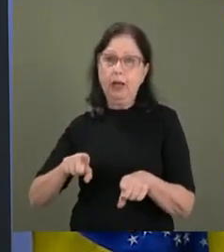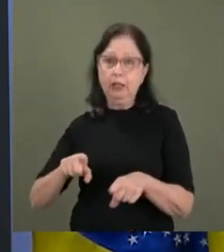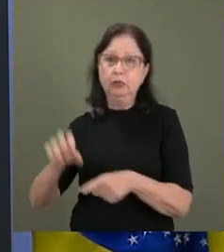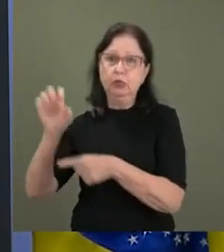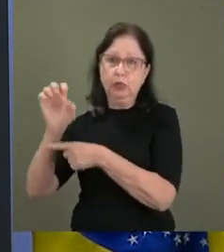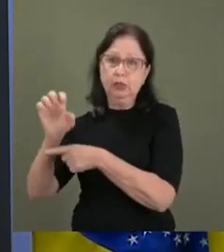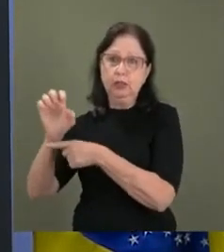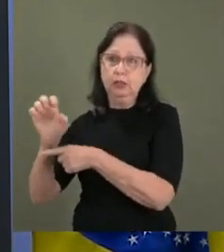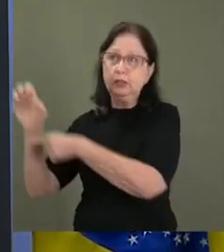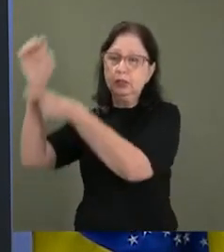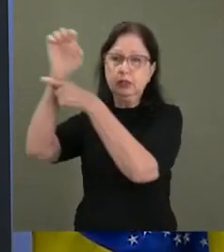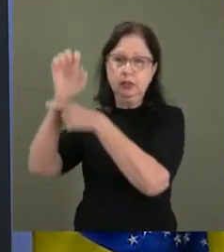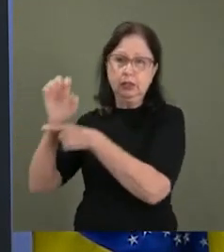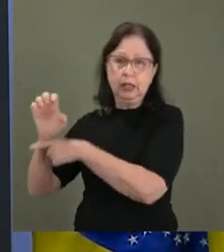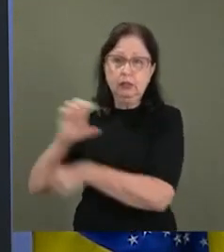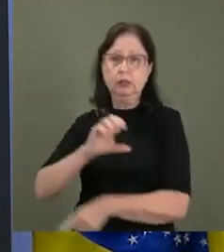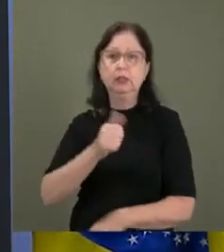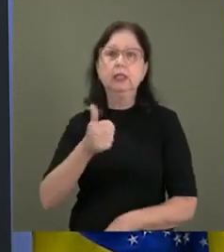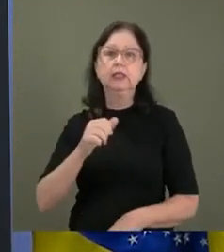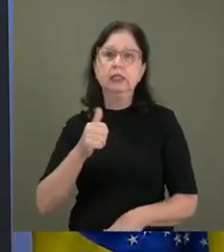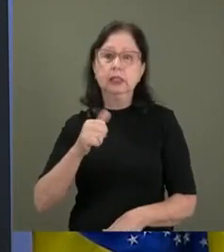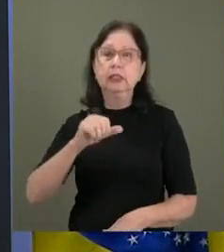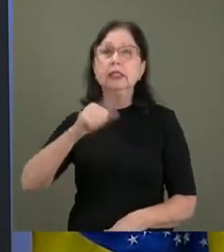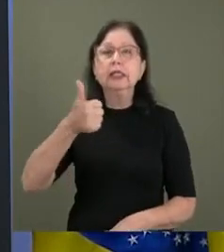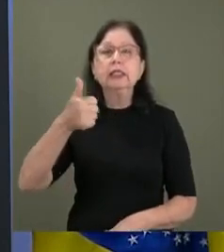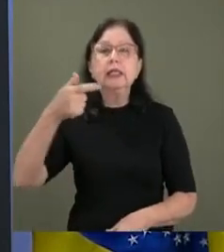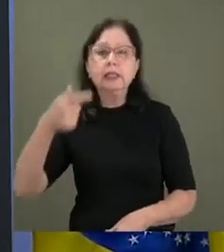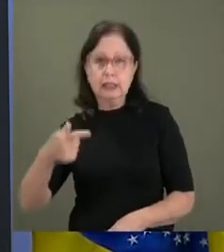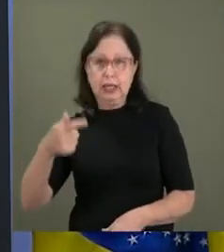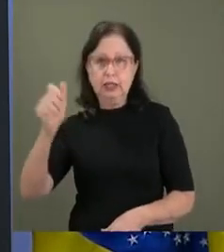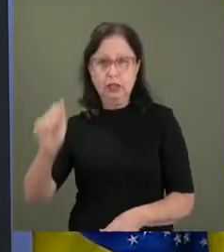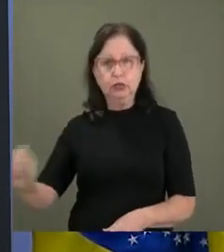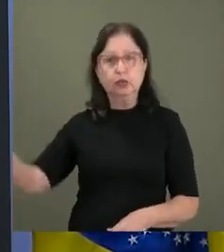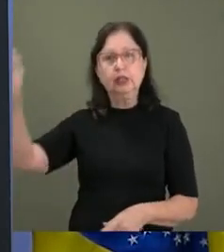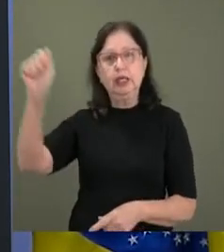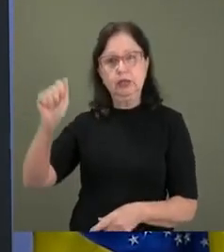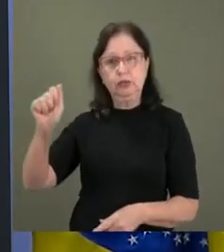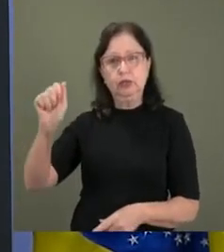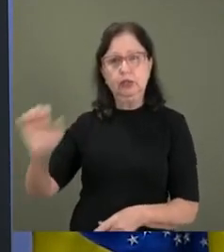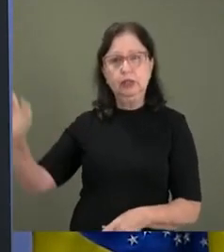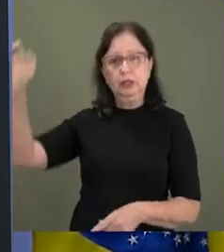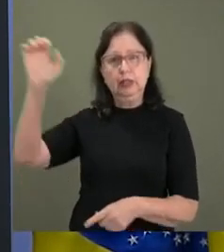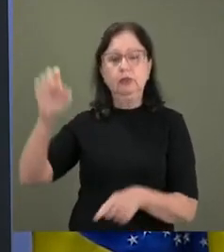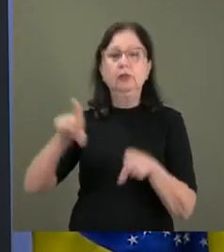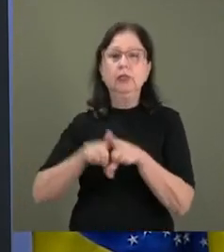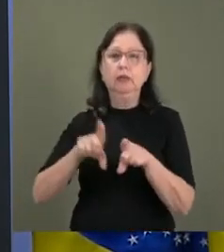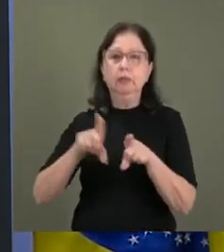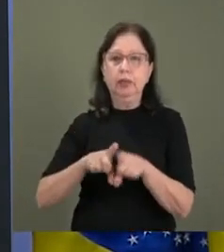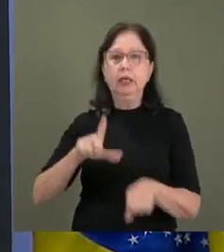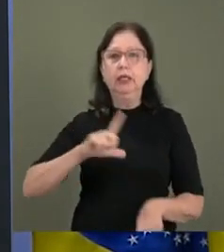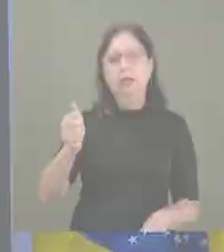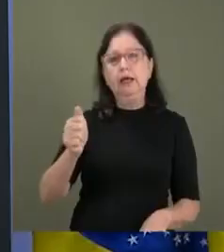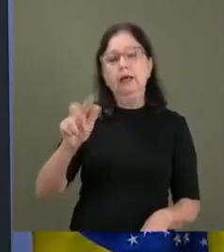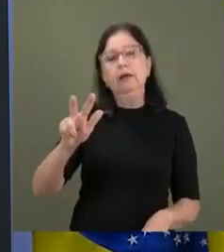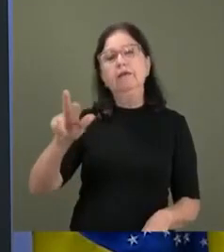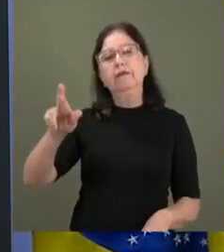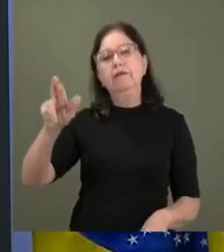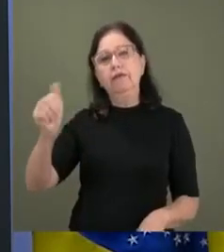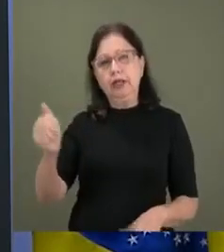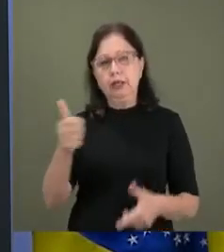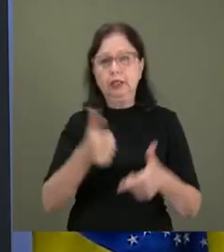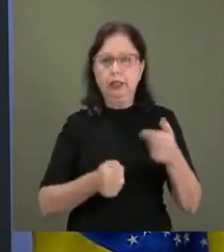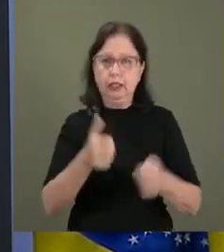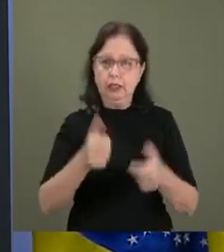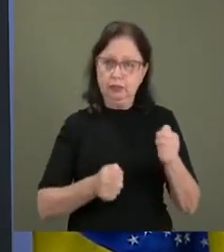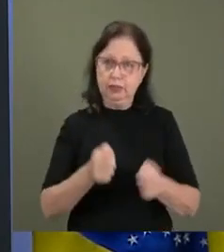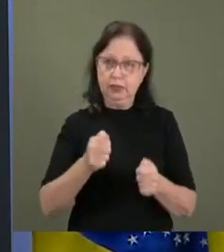estados de toda a federação. Além disso, há uma associação nacional, a Abra Games, cujo o presidente fala mais ao final. E nenhuma,